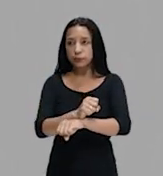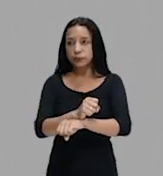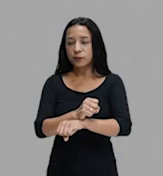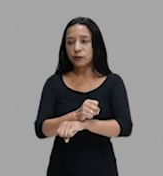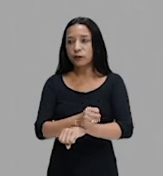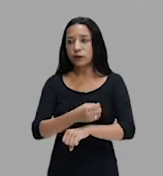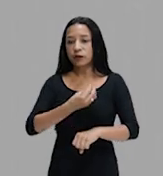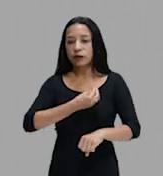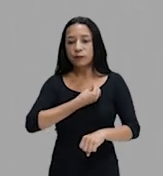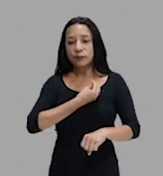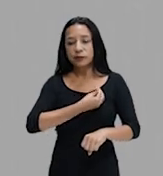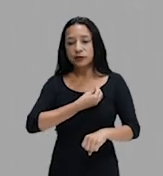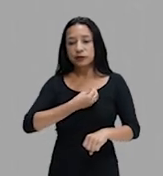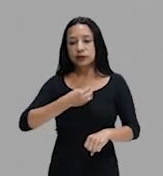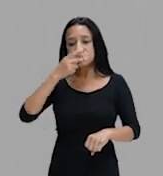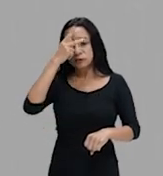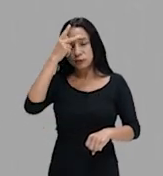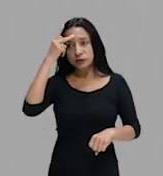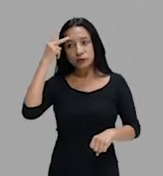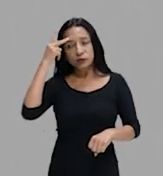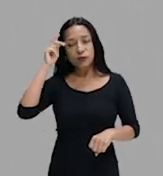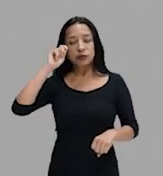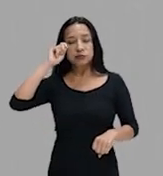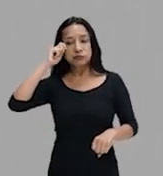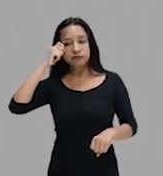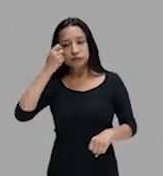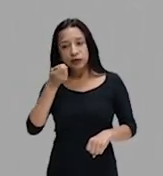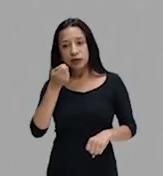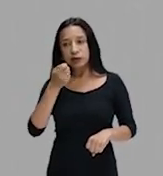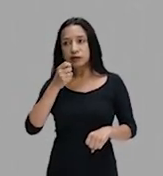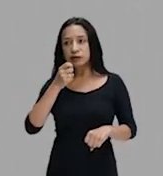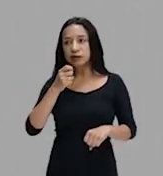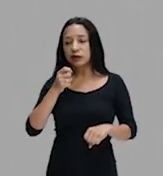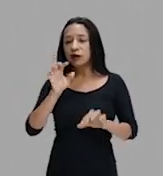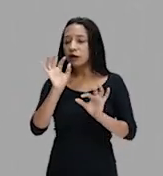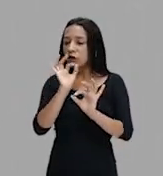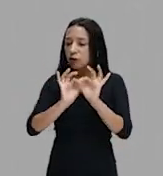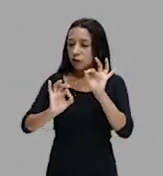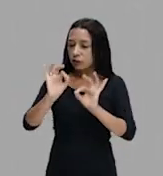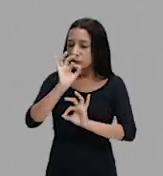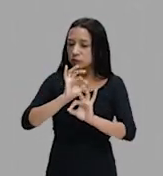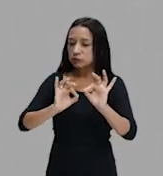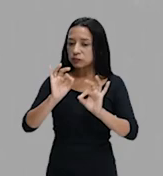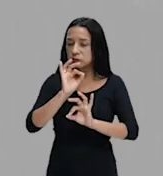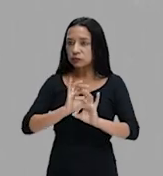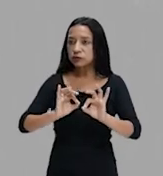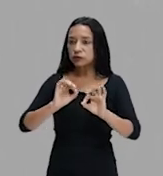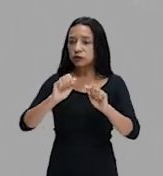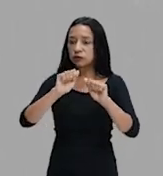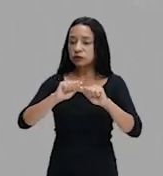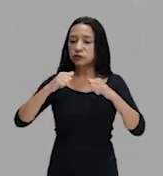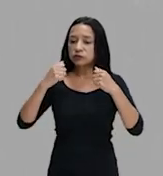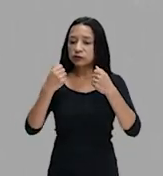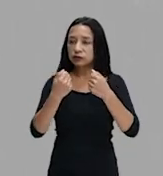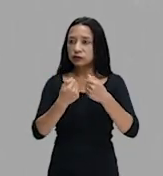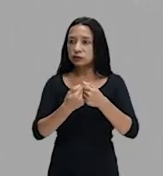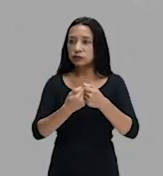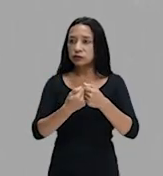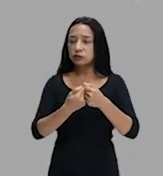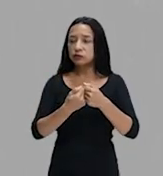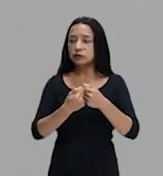presença desses intelectuais negros, a formação dessas associações, a formação,